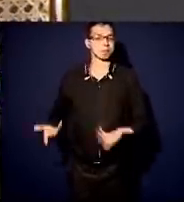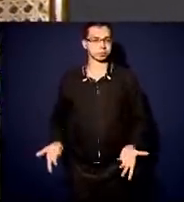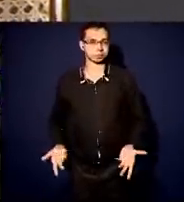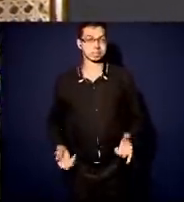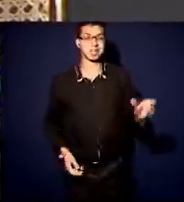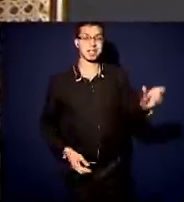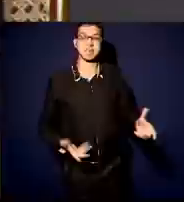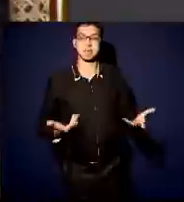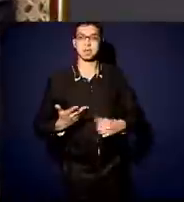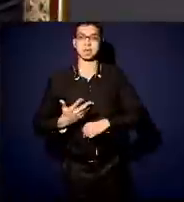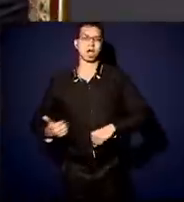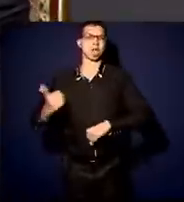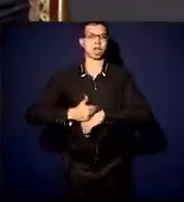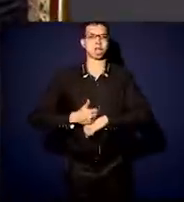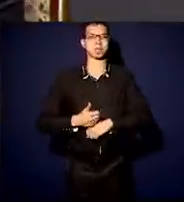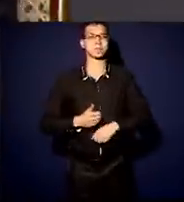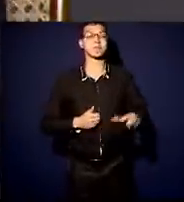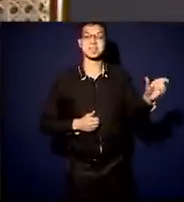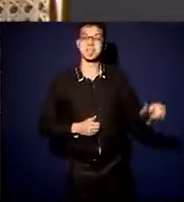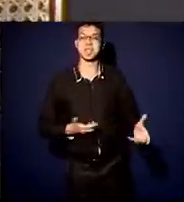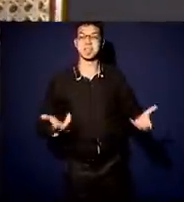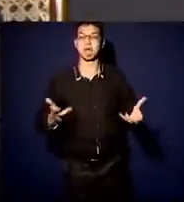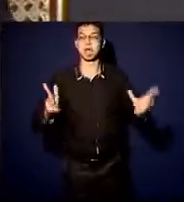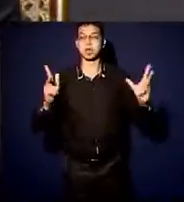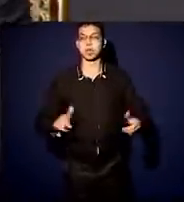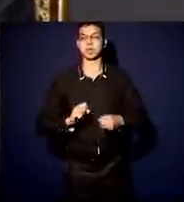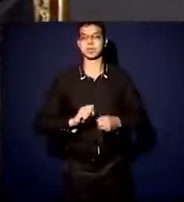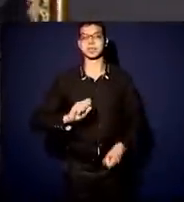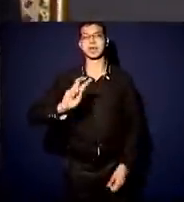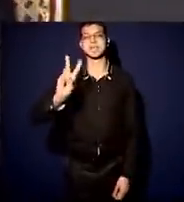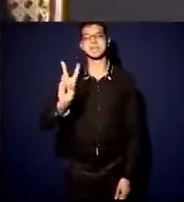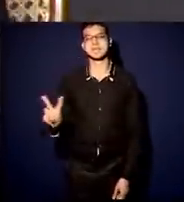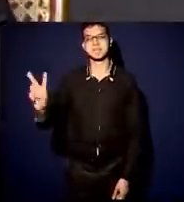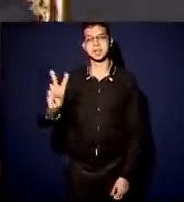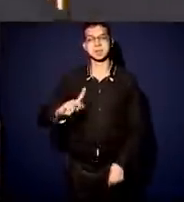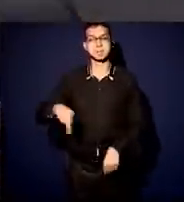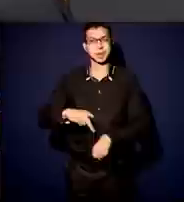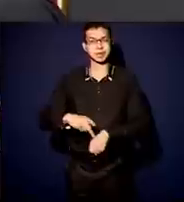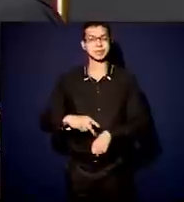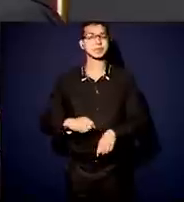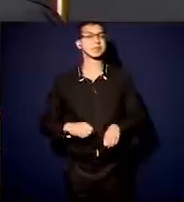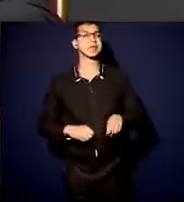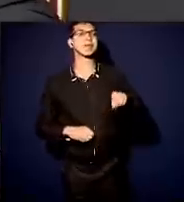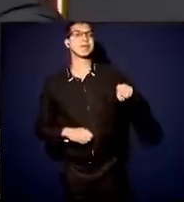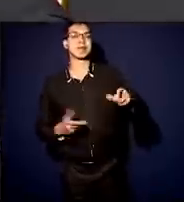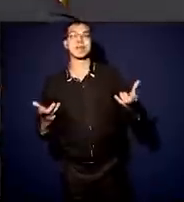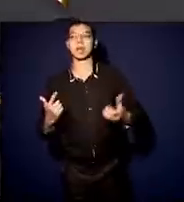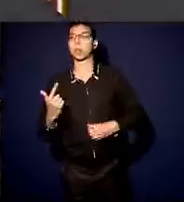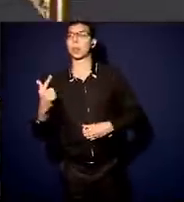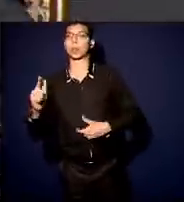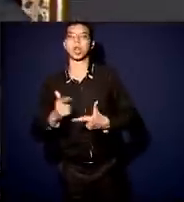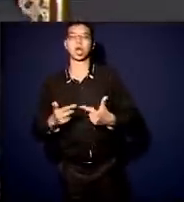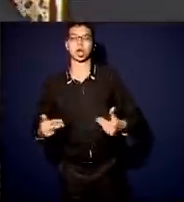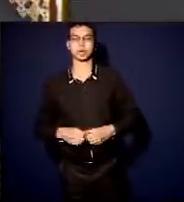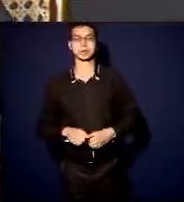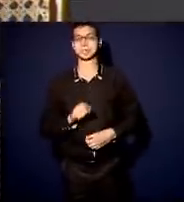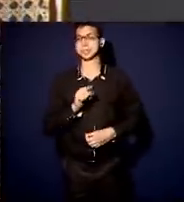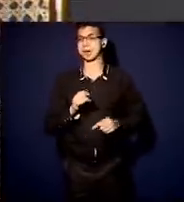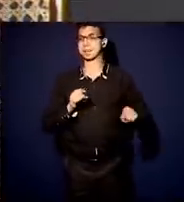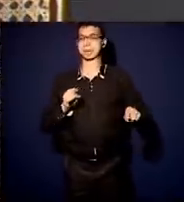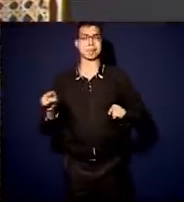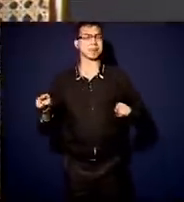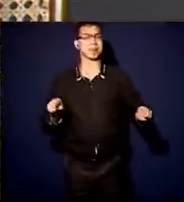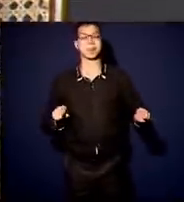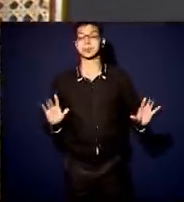esse quer dar um golpe, esse quer fazer uma Venezuela, aquele quer isso, quer aquilo outro. Então, quando a gente consegue sentar e discutir os